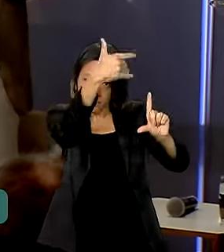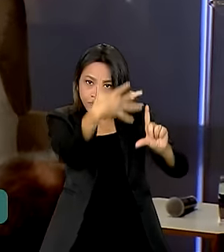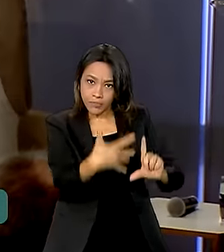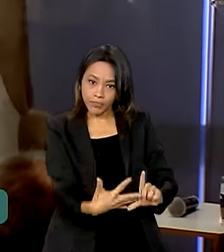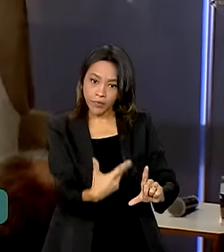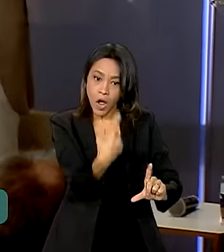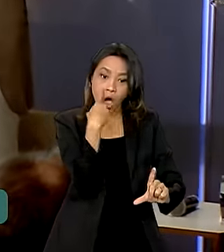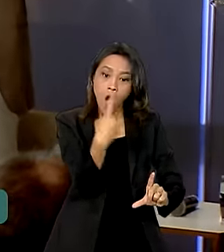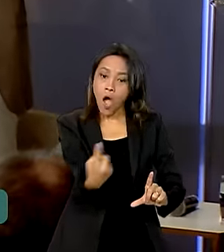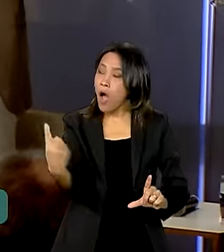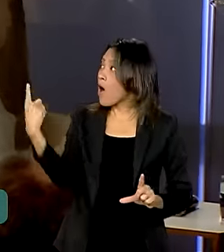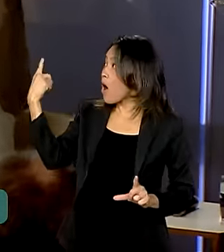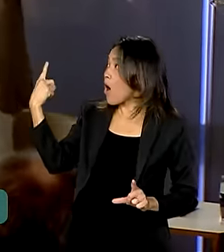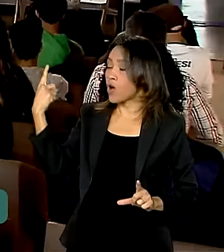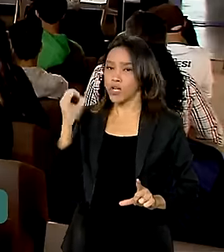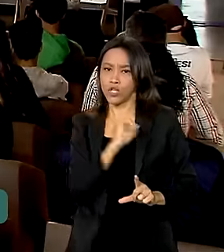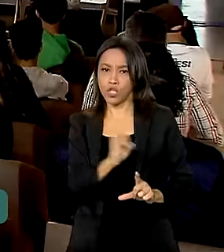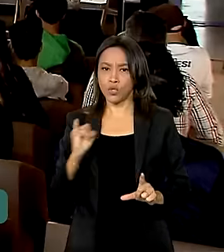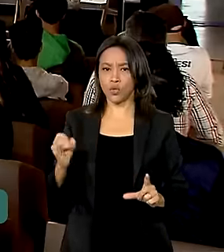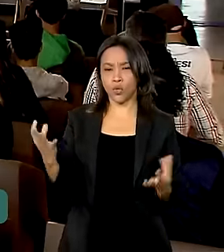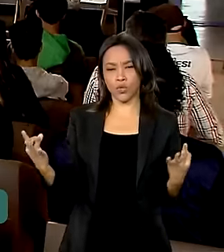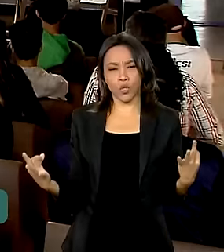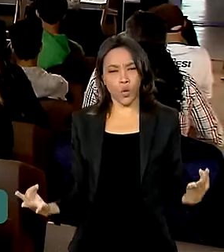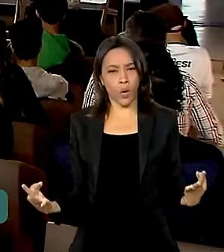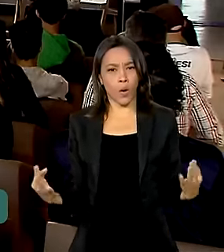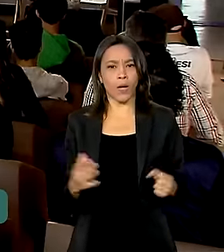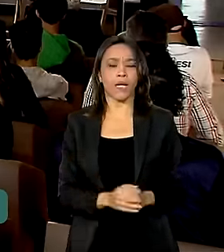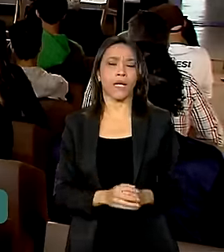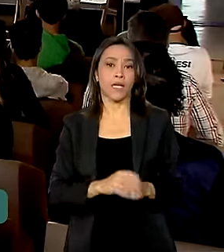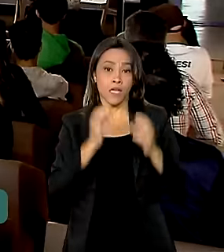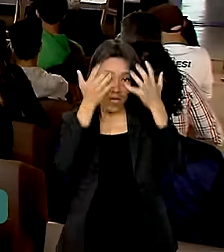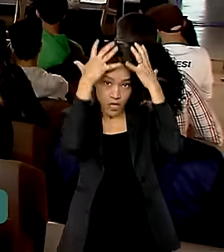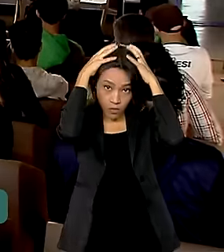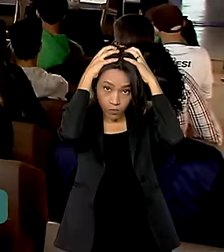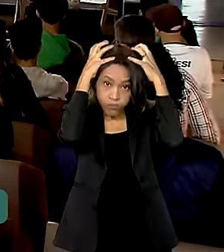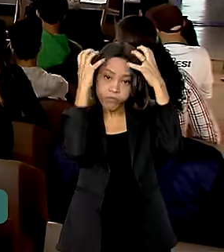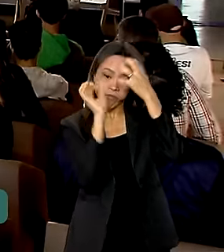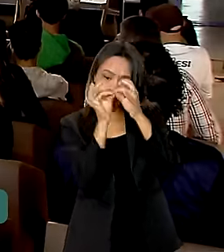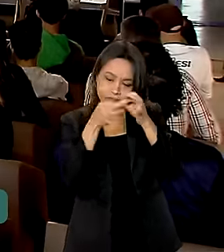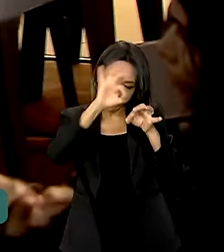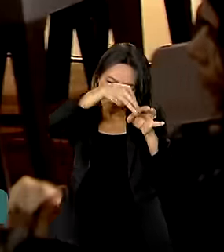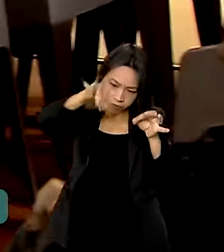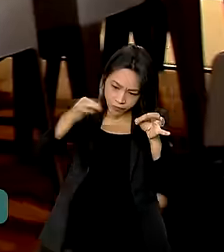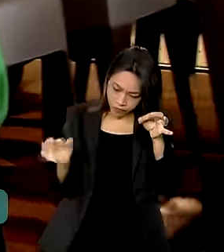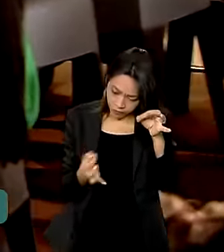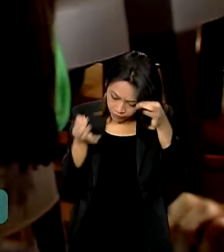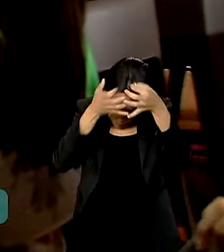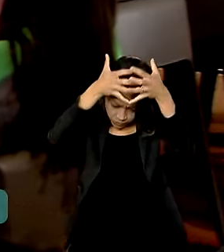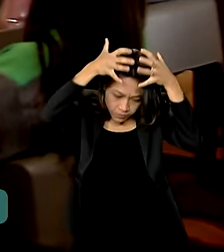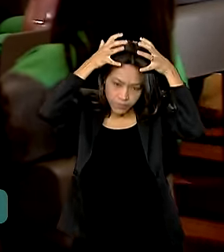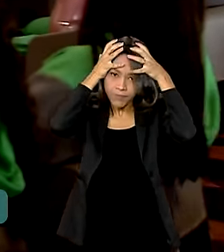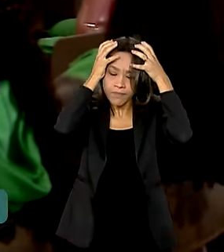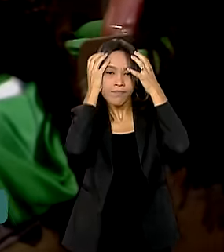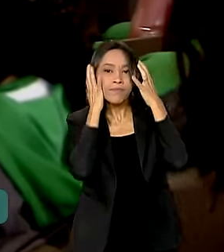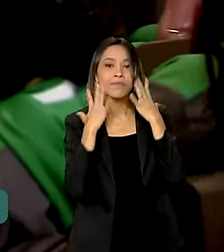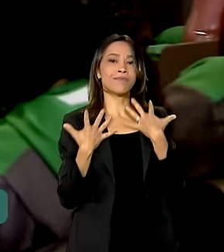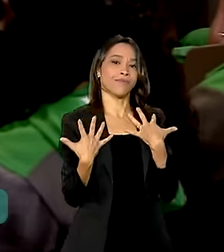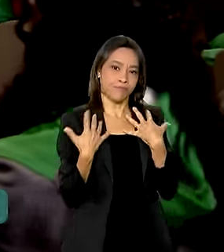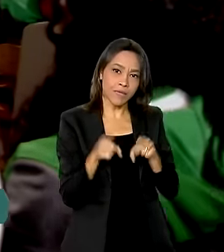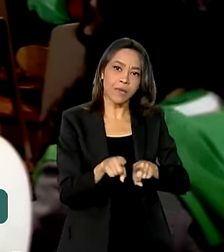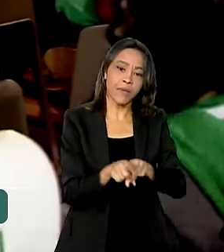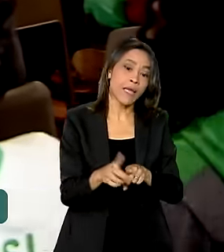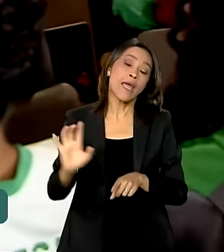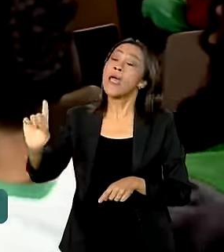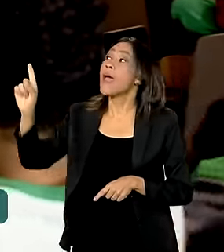elas, instrutor de yoga, confeccionador de perucas e ufólogo. Esse grupo de jovens de uma